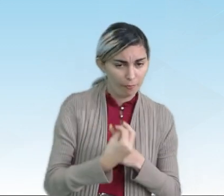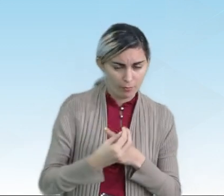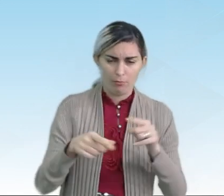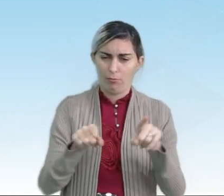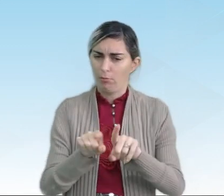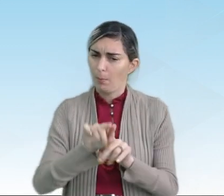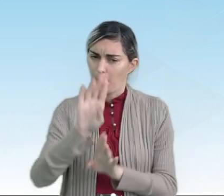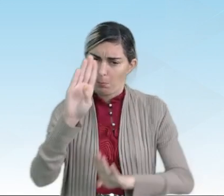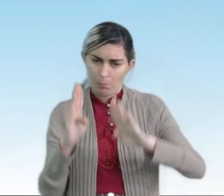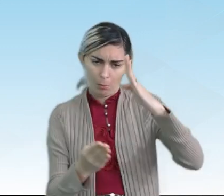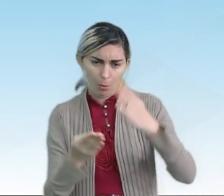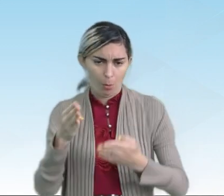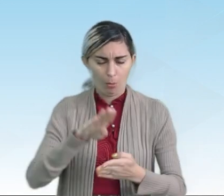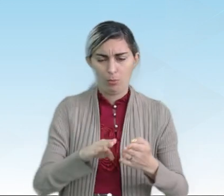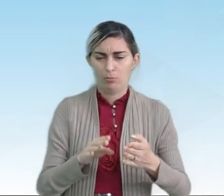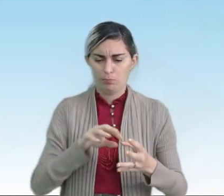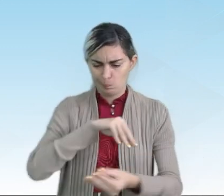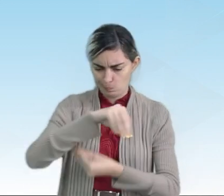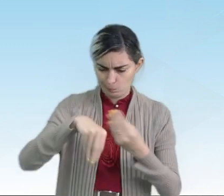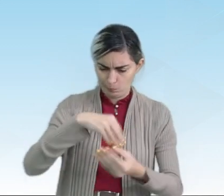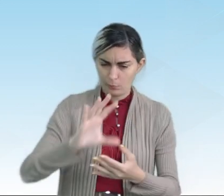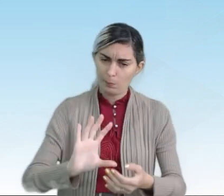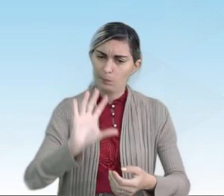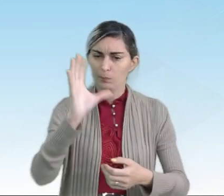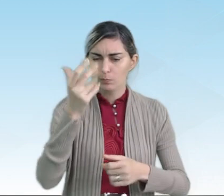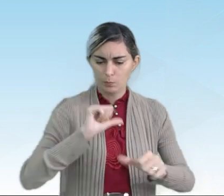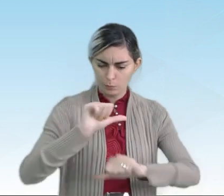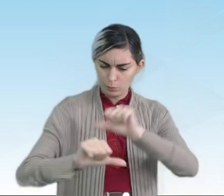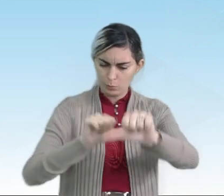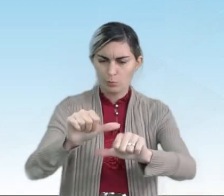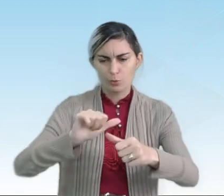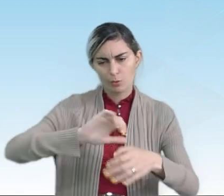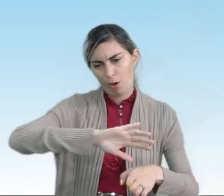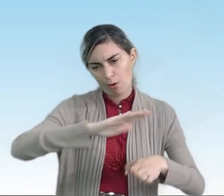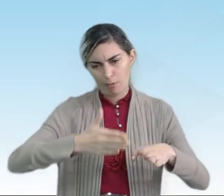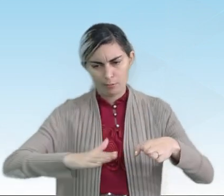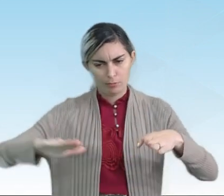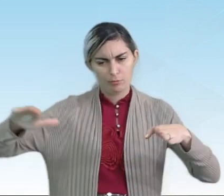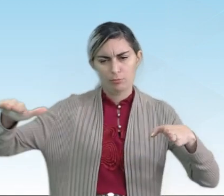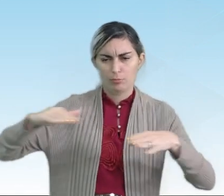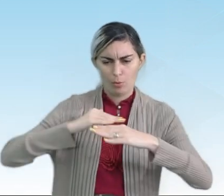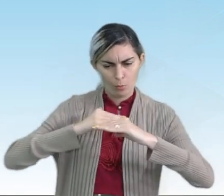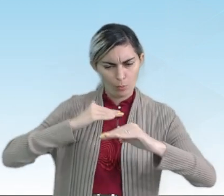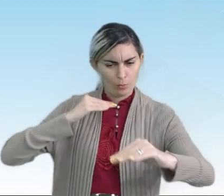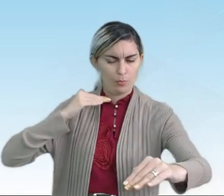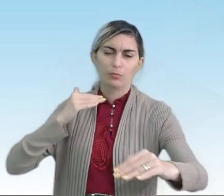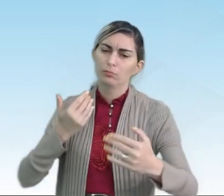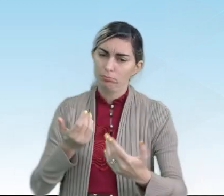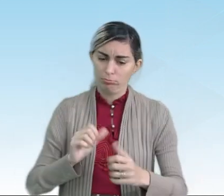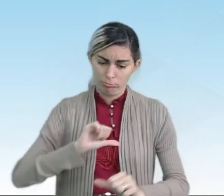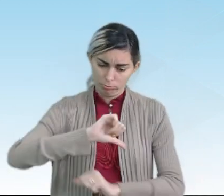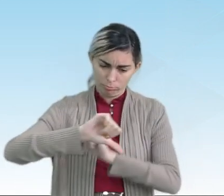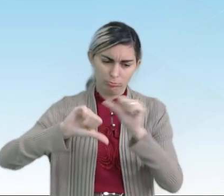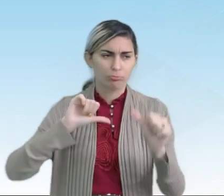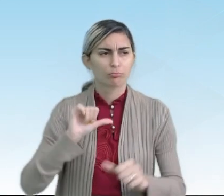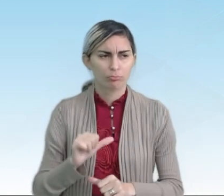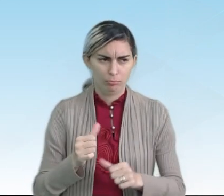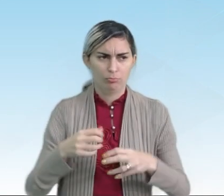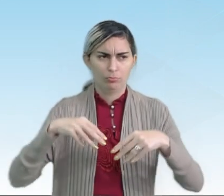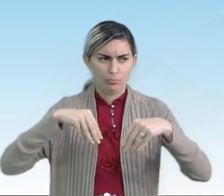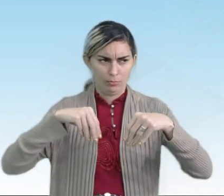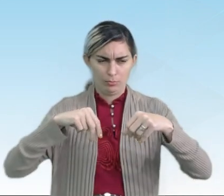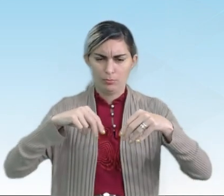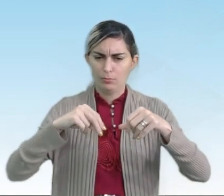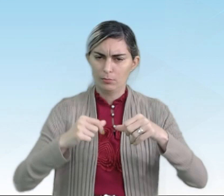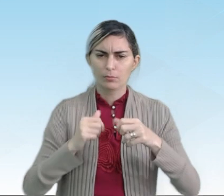também biológicos, que estão sempre modificando o relevo, isto é, a porção superficial da terra.